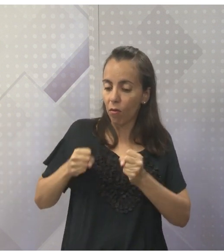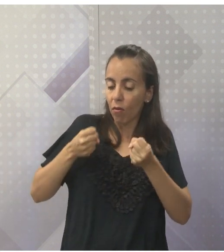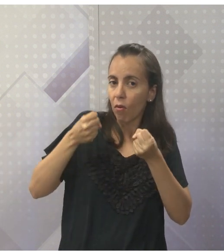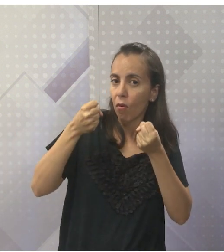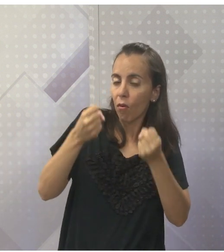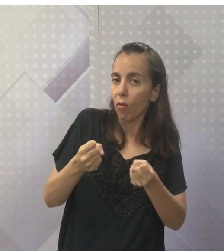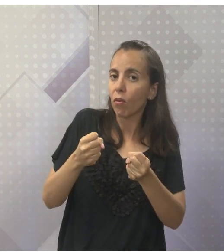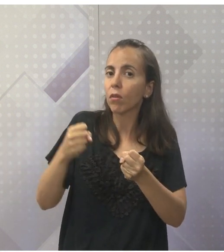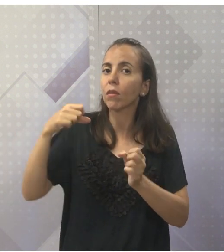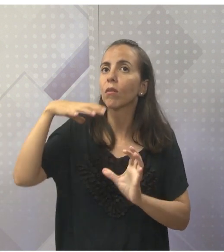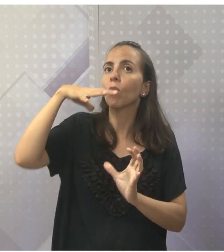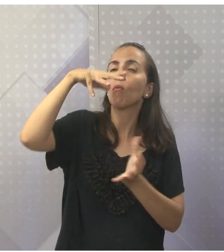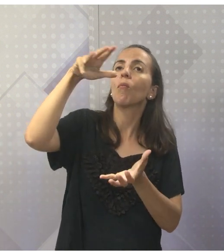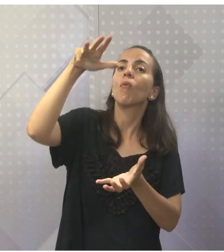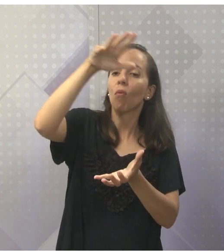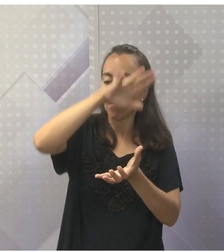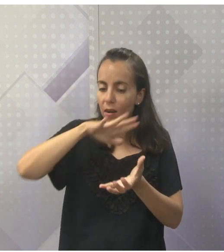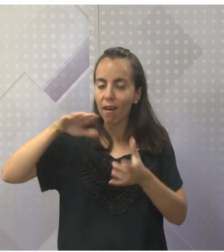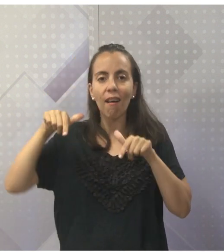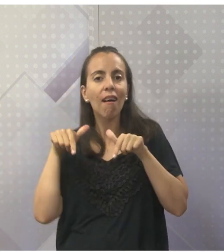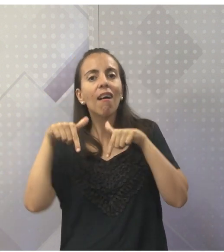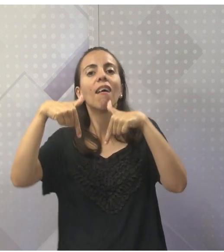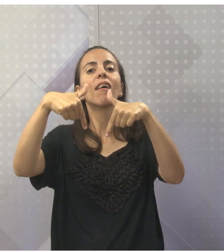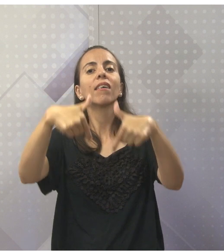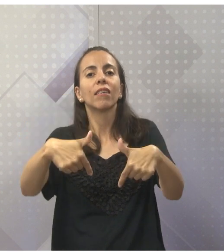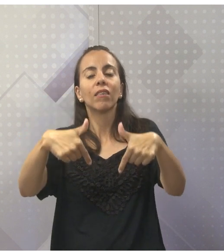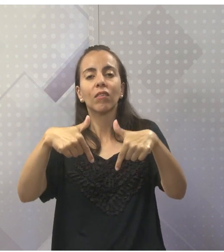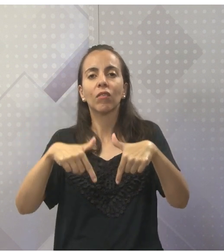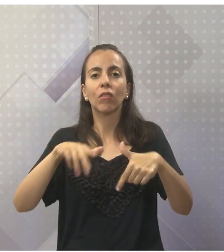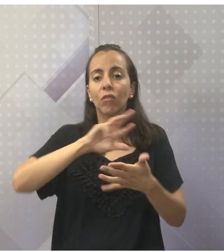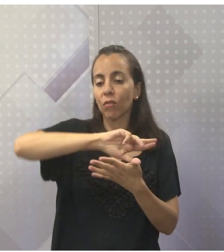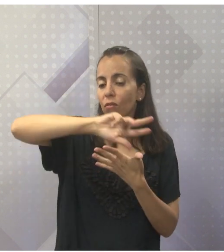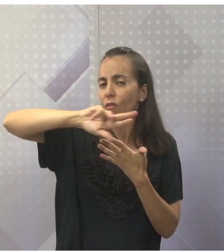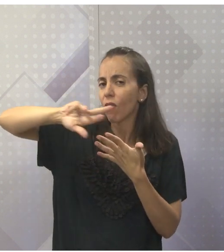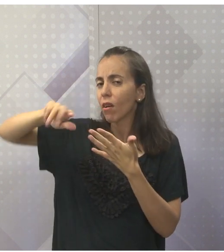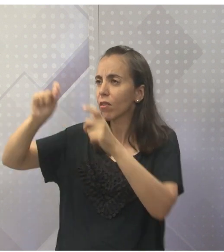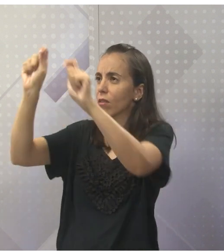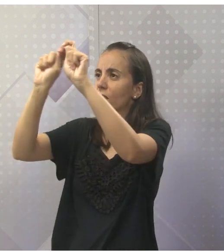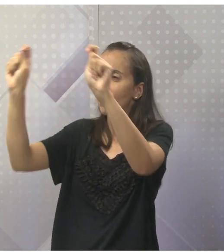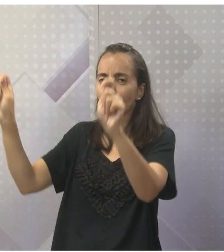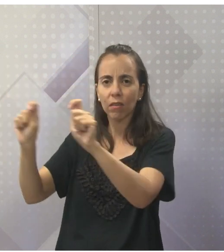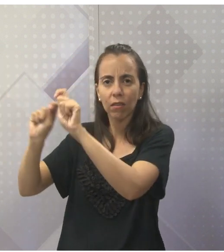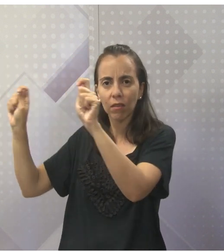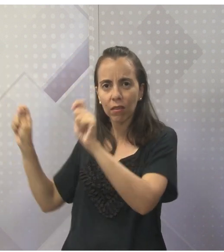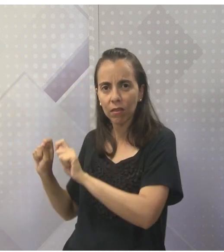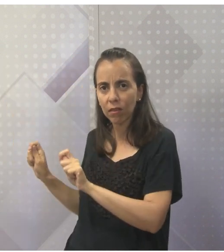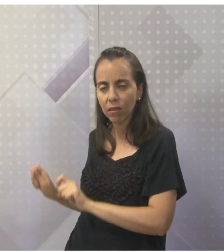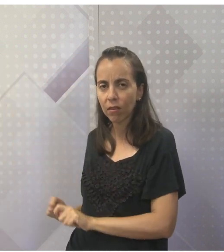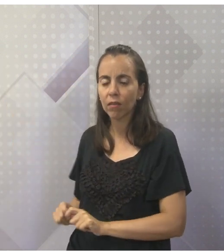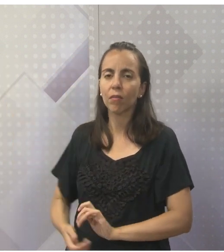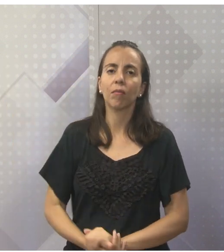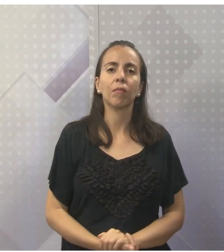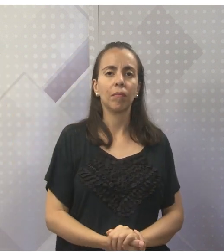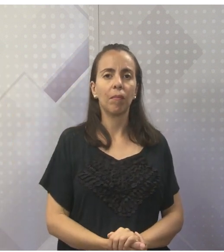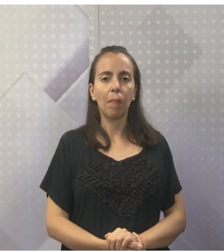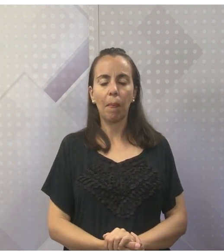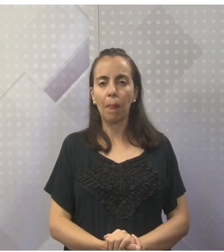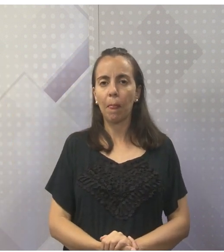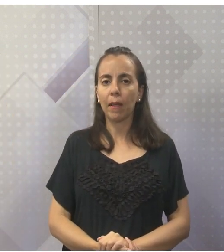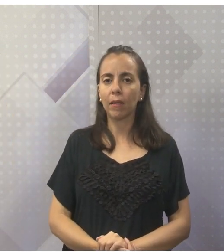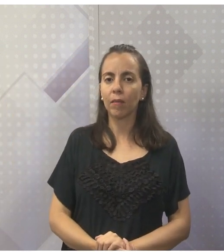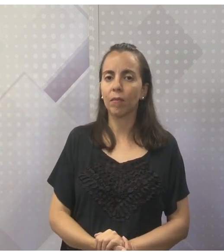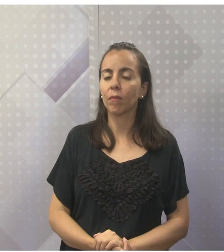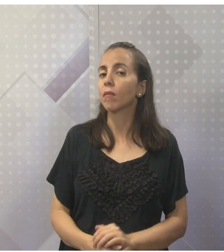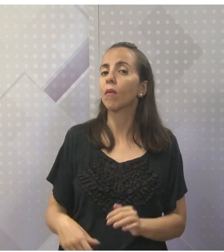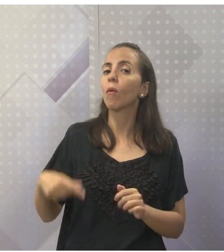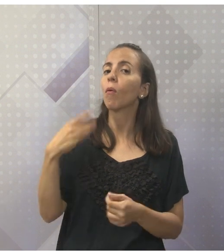permeia o quê? O mundo, né? Ele é apresentado lá em diversas divindades, certo? Vamos lá. Isso como